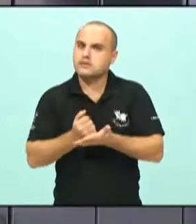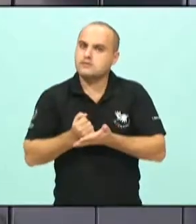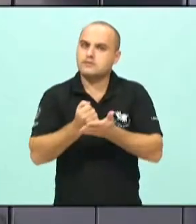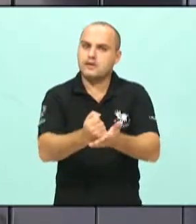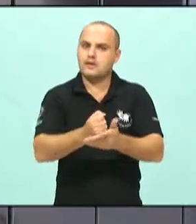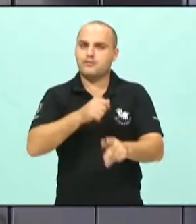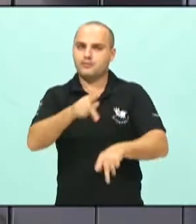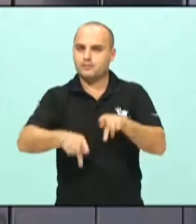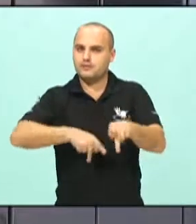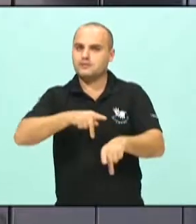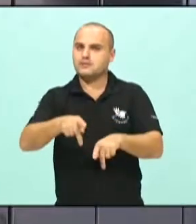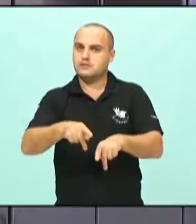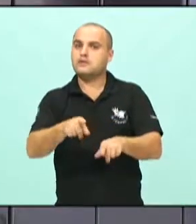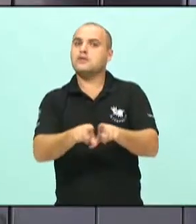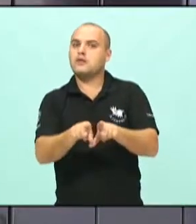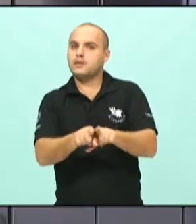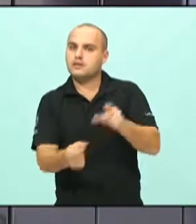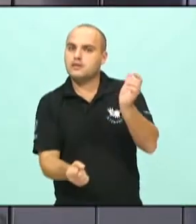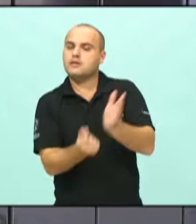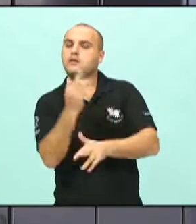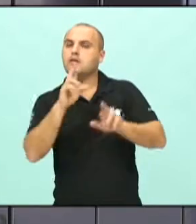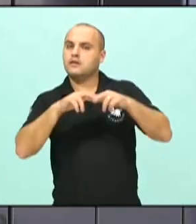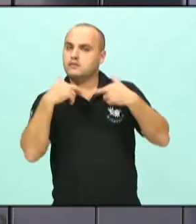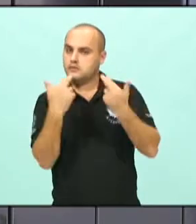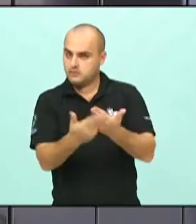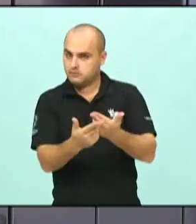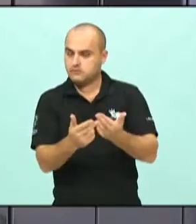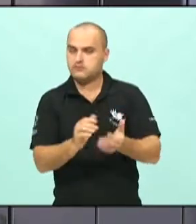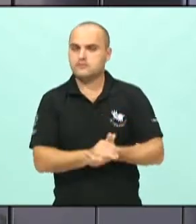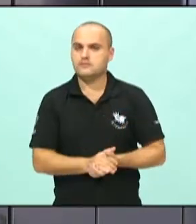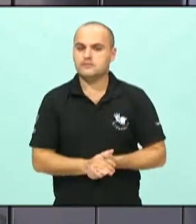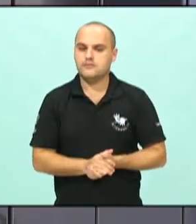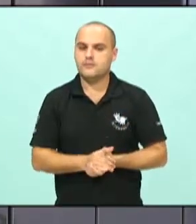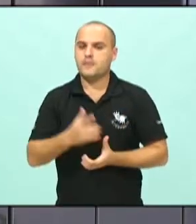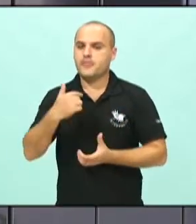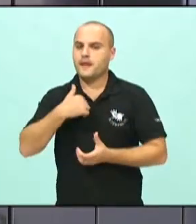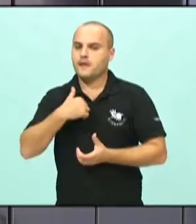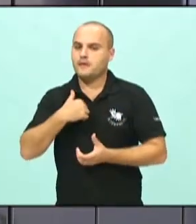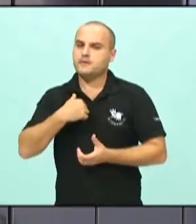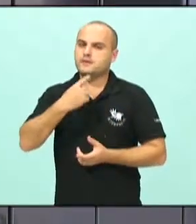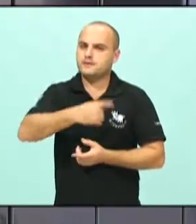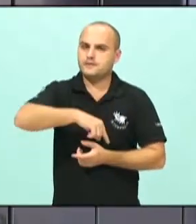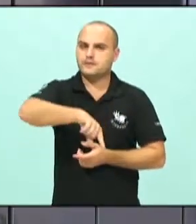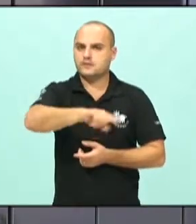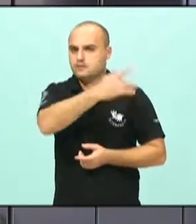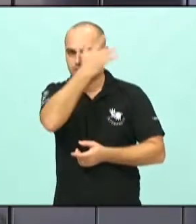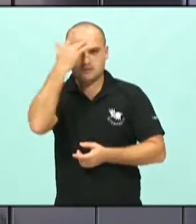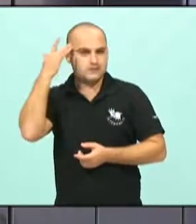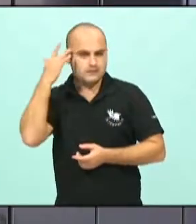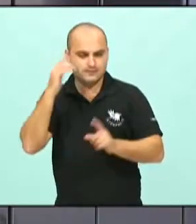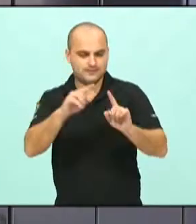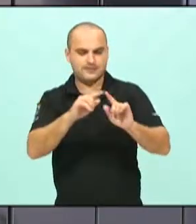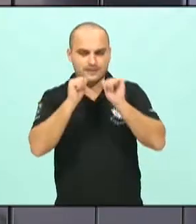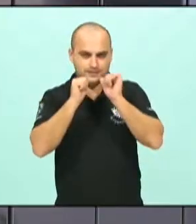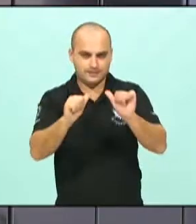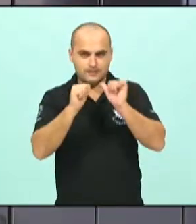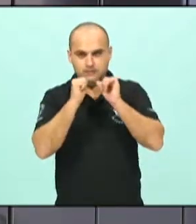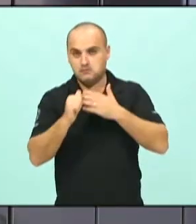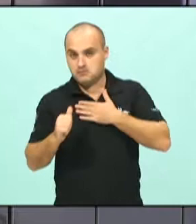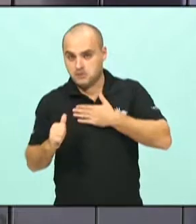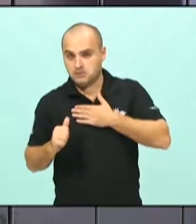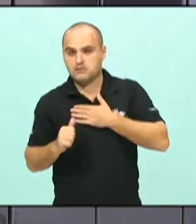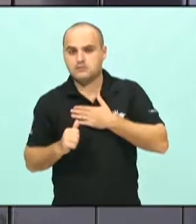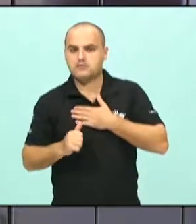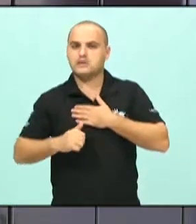tem feito. A gente está buscando nessa... Eu costumo dizer para o pessoal do gabinete que o pessoal do meu gabinete